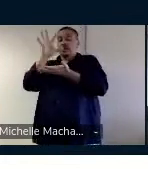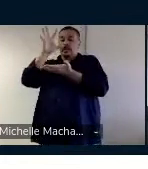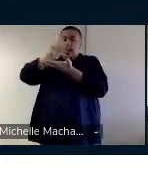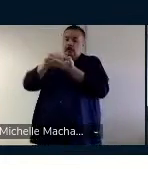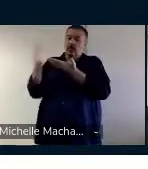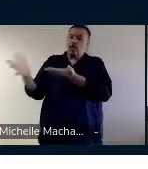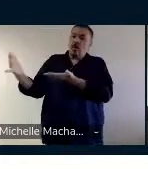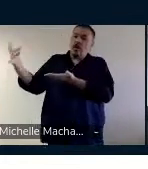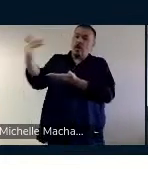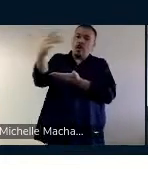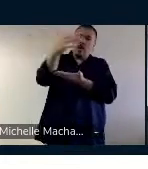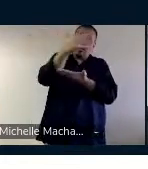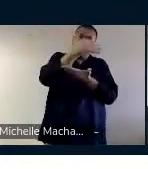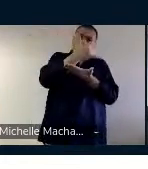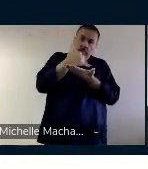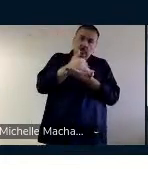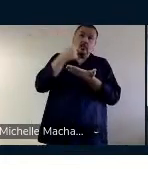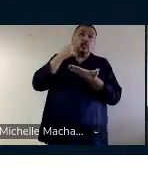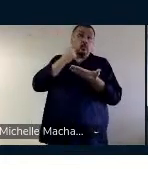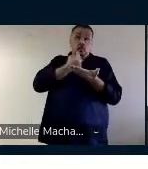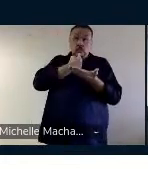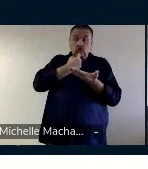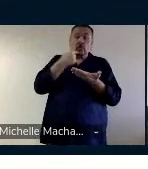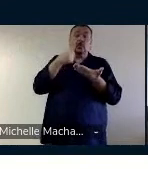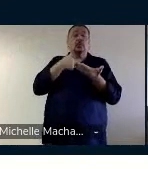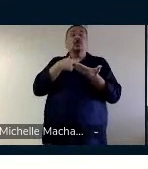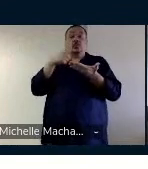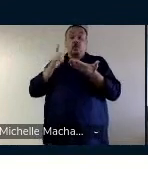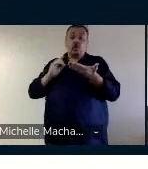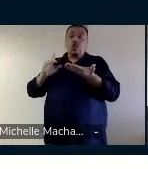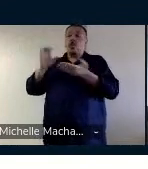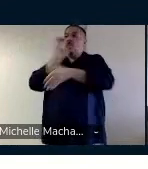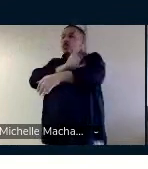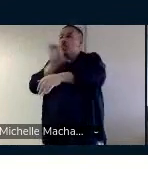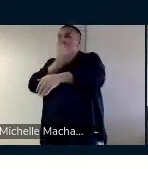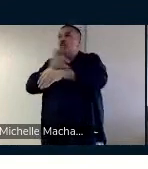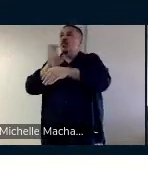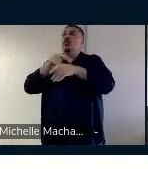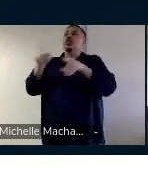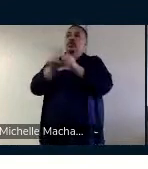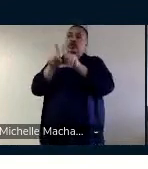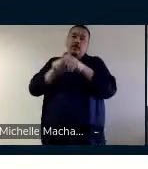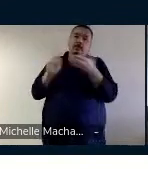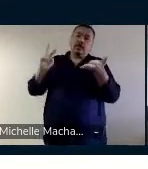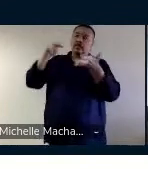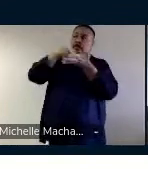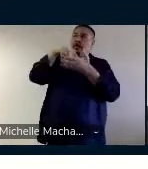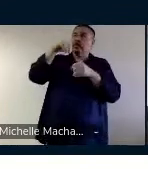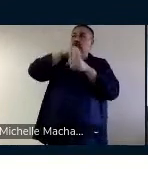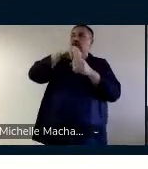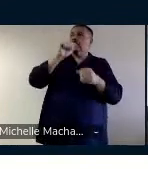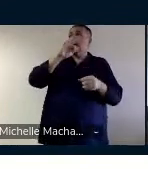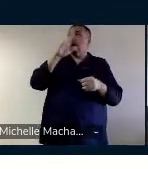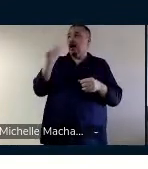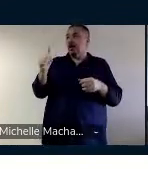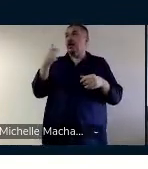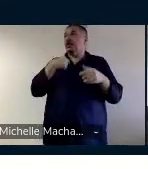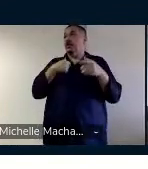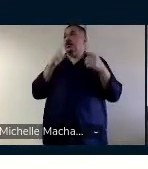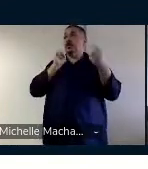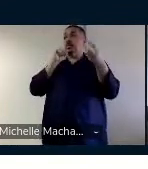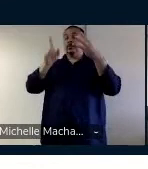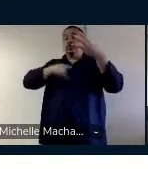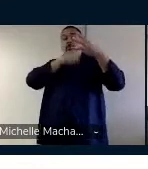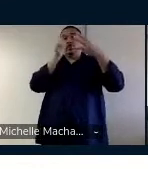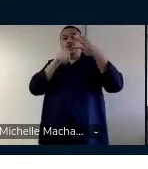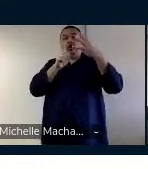produções dos surdos no curso e da participação deles durante as aulas. O terceiro objetivo específico